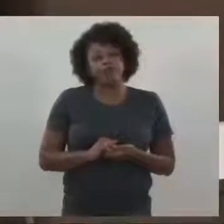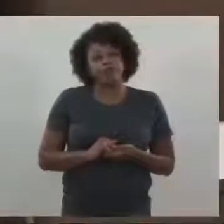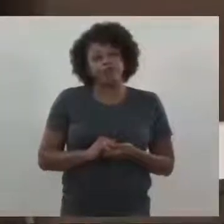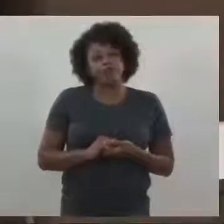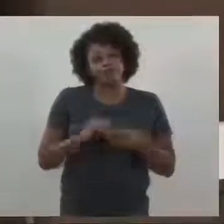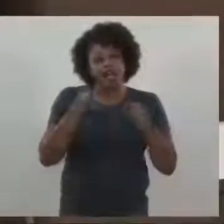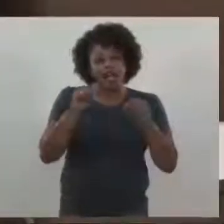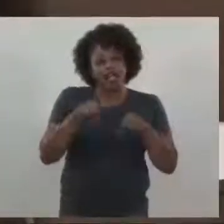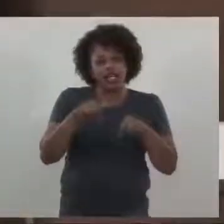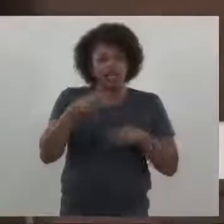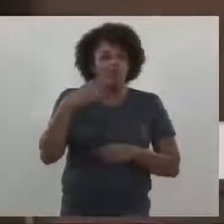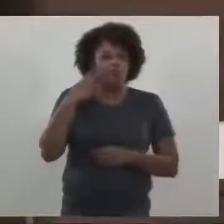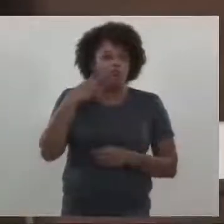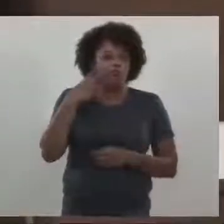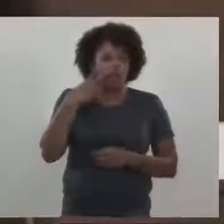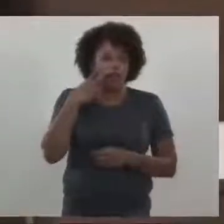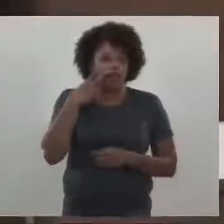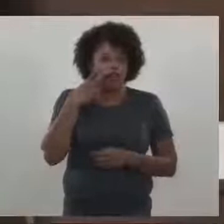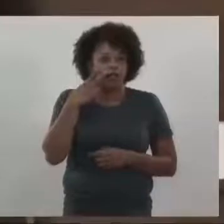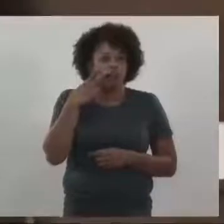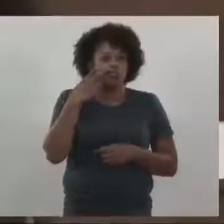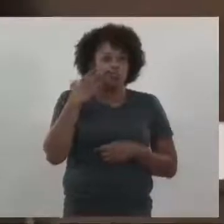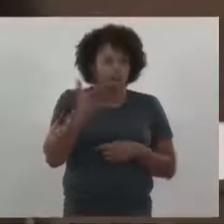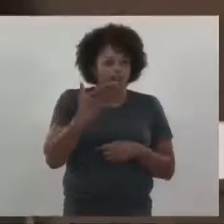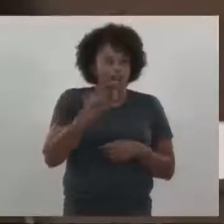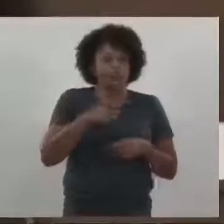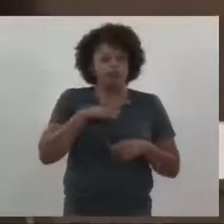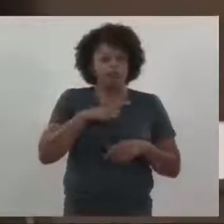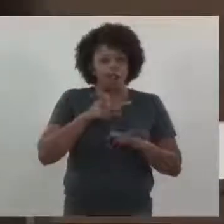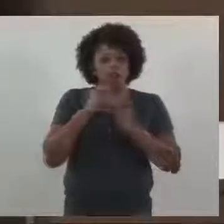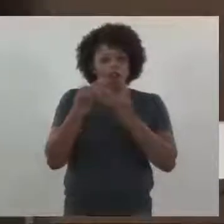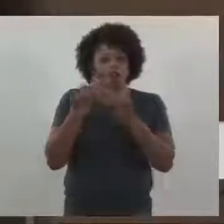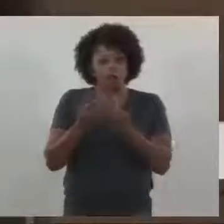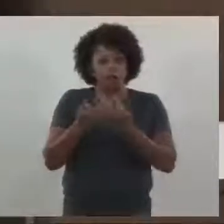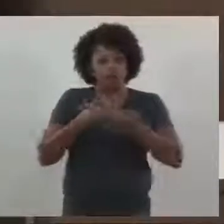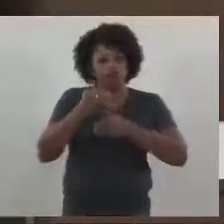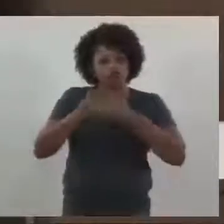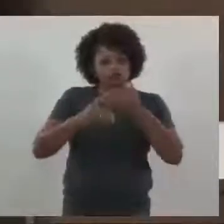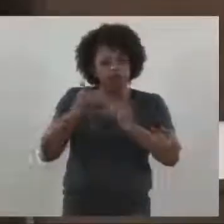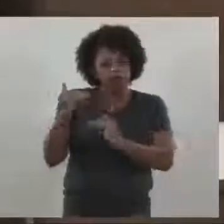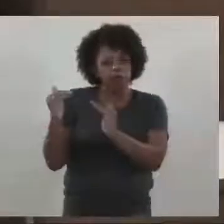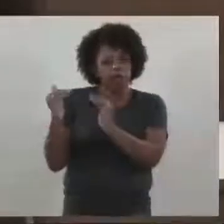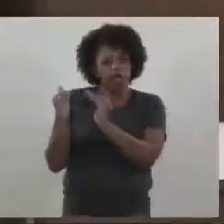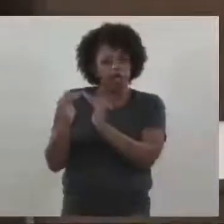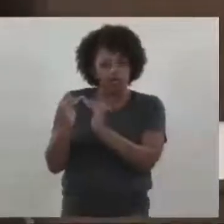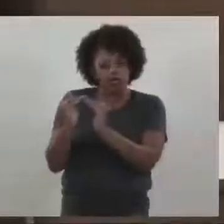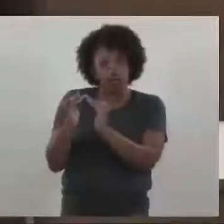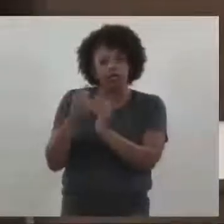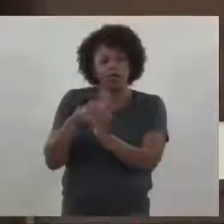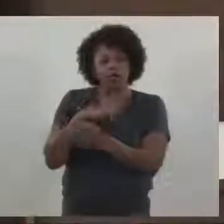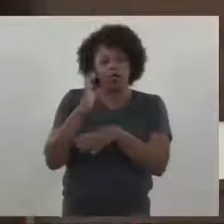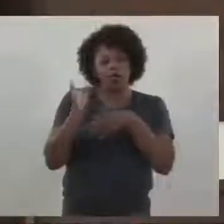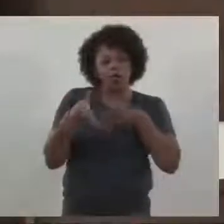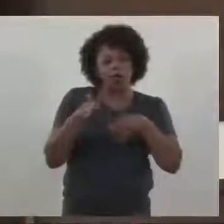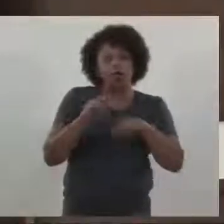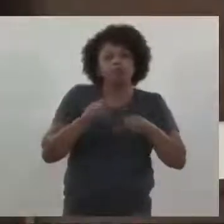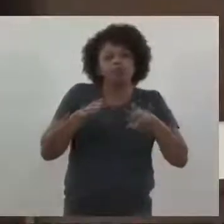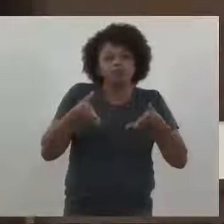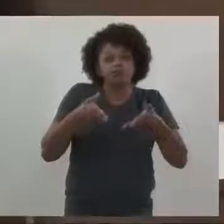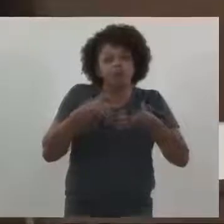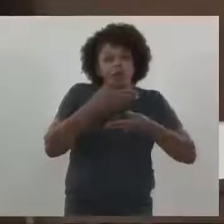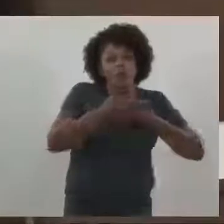Aqui em Vinhedo, eu construí a minha família, edifiquei o meu lar, e agora é a hora de eu poder